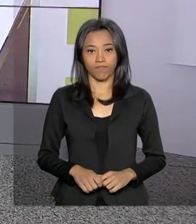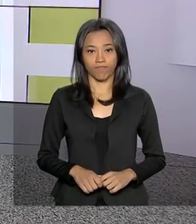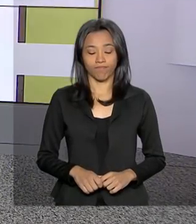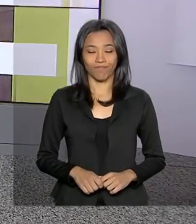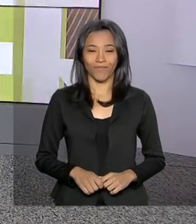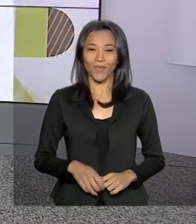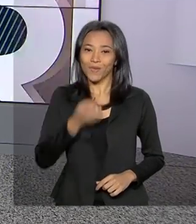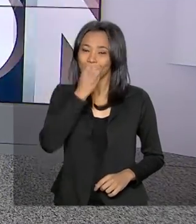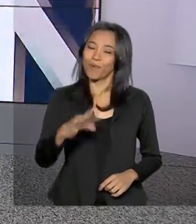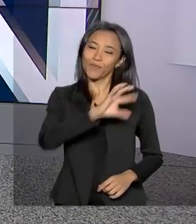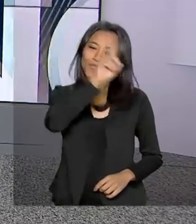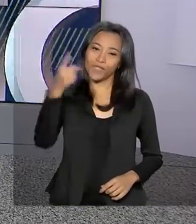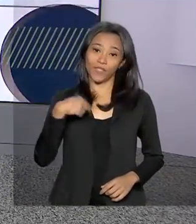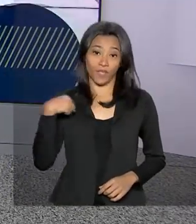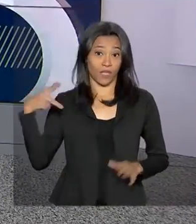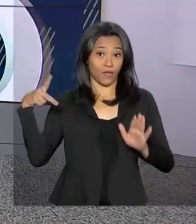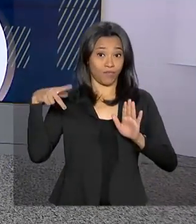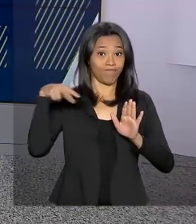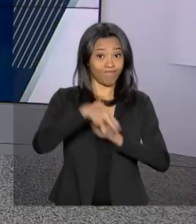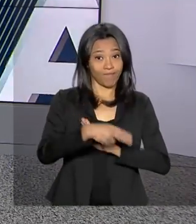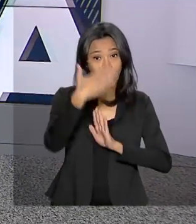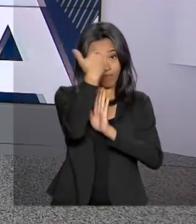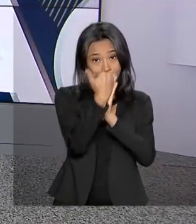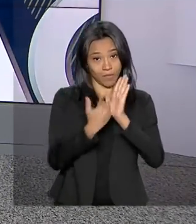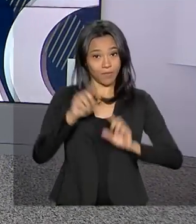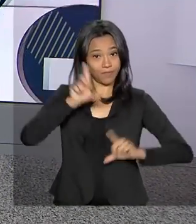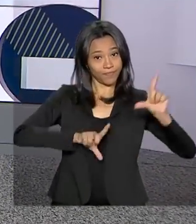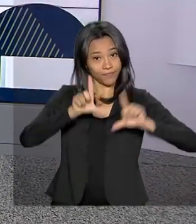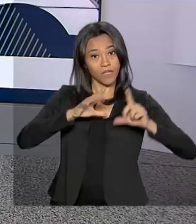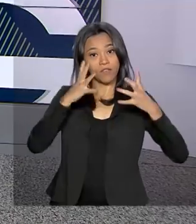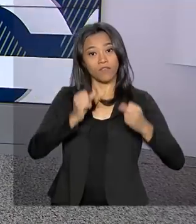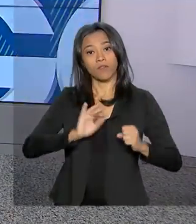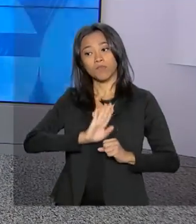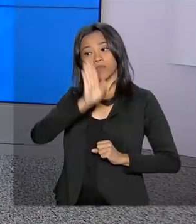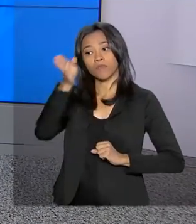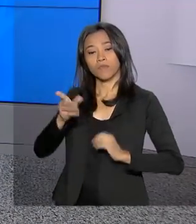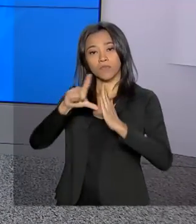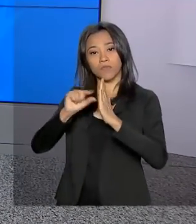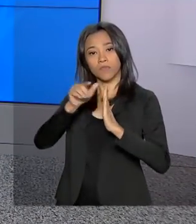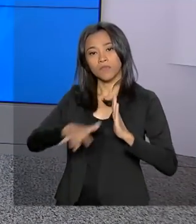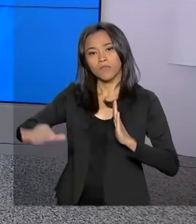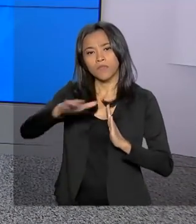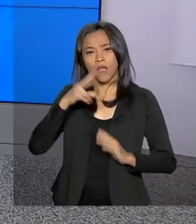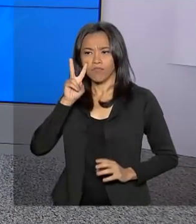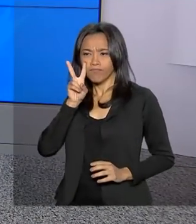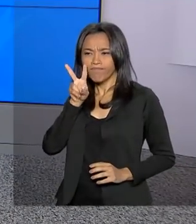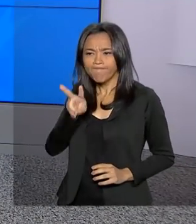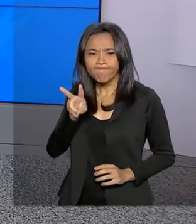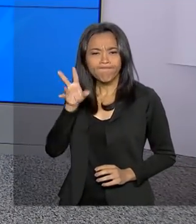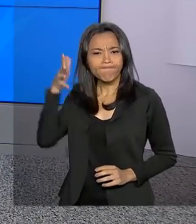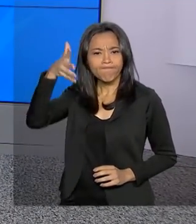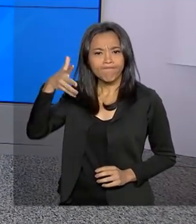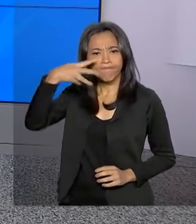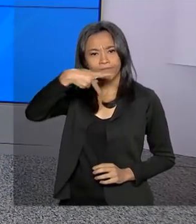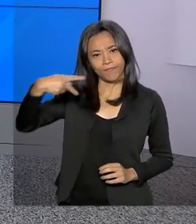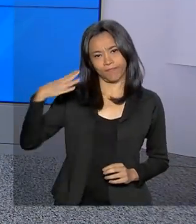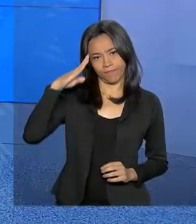Olá, bom dia. Interrompemos a programação e vamos direto ao Palácio do Planalto acompanhar o pronunciamento do presidente Jair Bolsonaro.